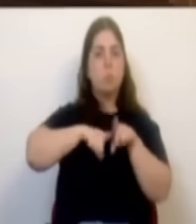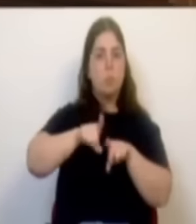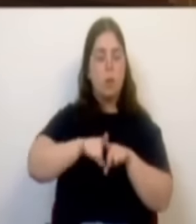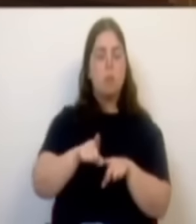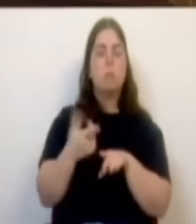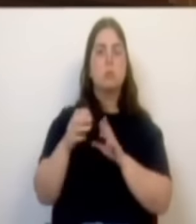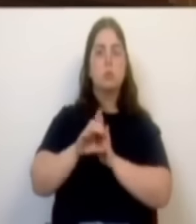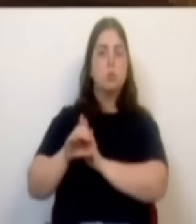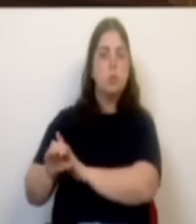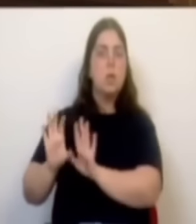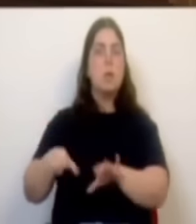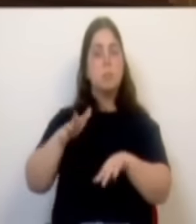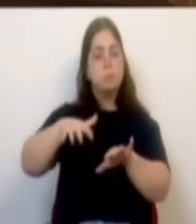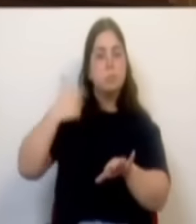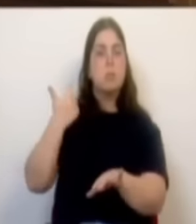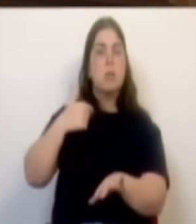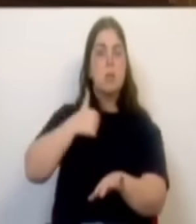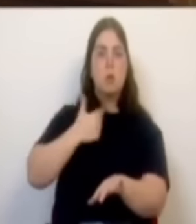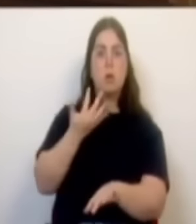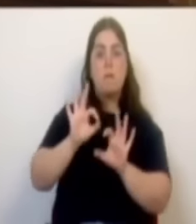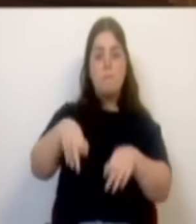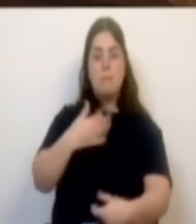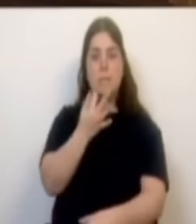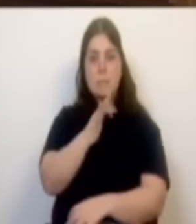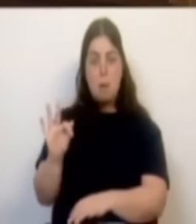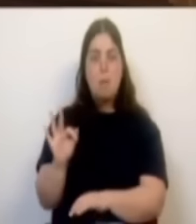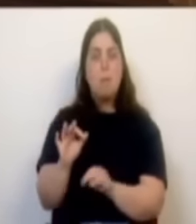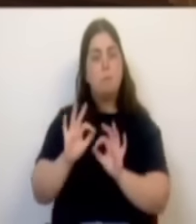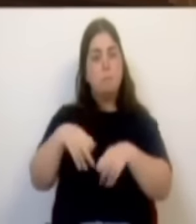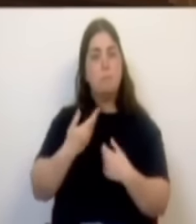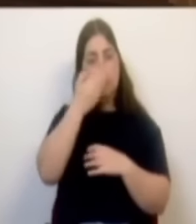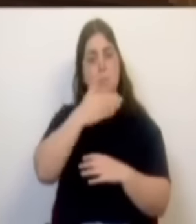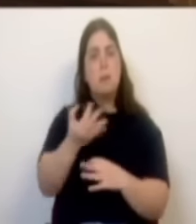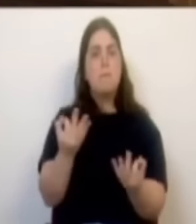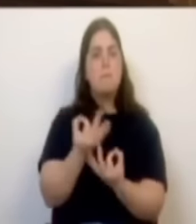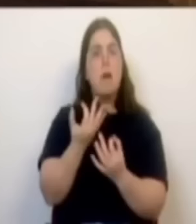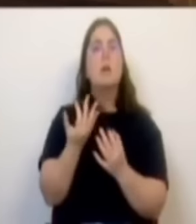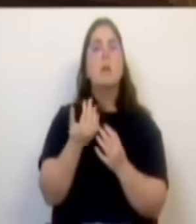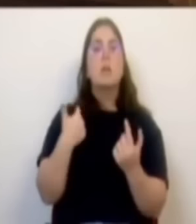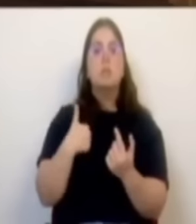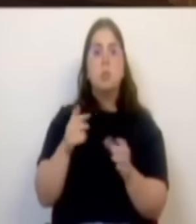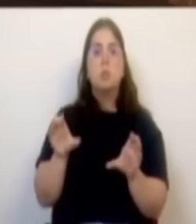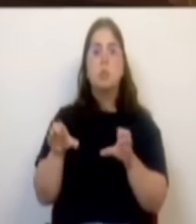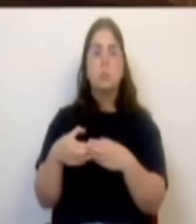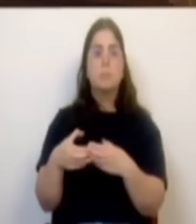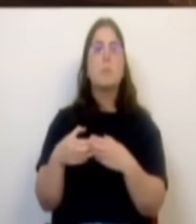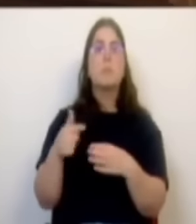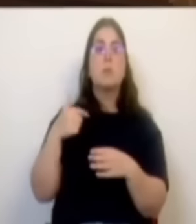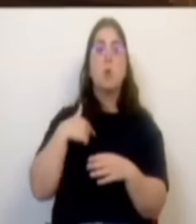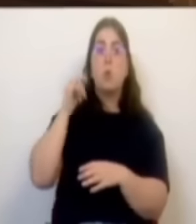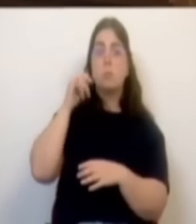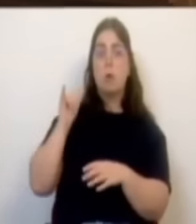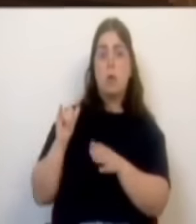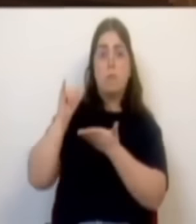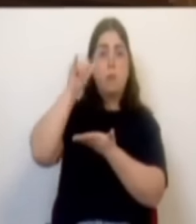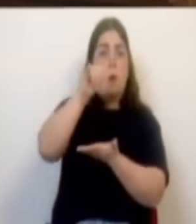fim de semana que eu não esteja junto das nossas comunidades. E, aliás, eu muito provavelmente hoje até vou perder um avião por causa desta situação.